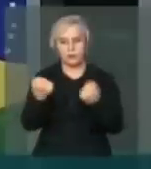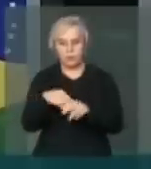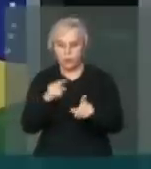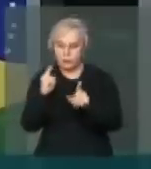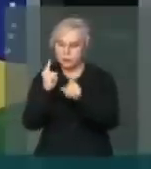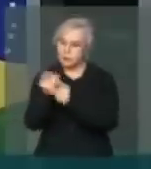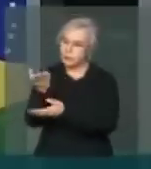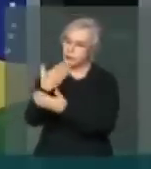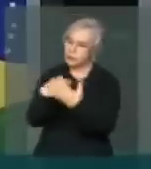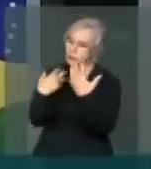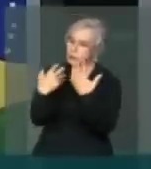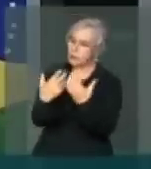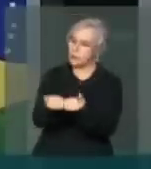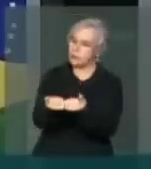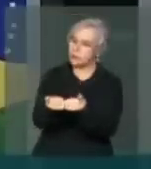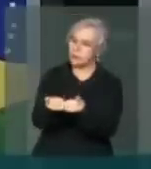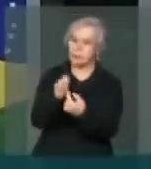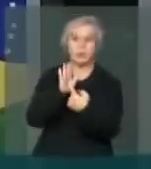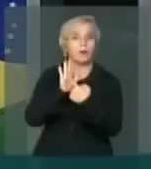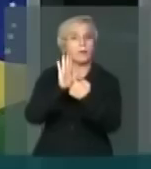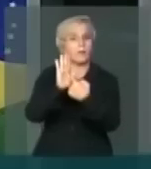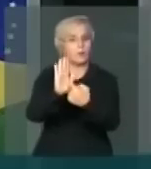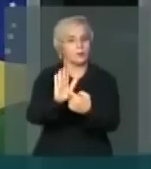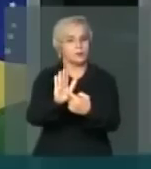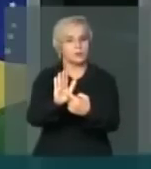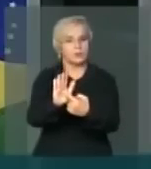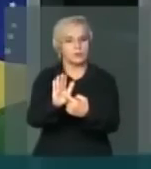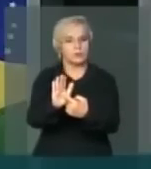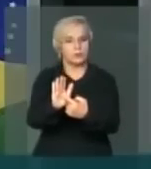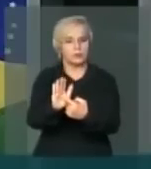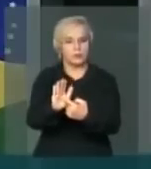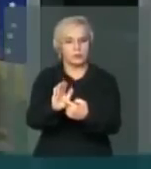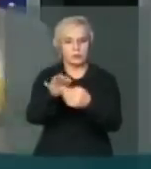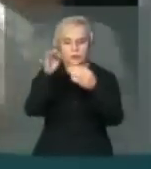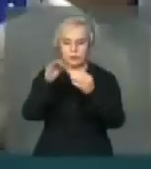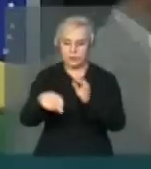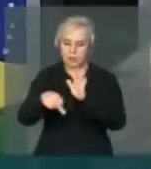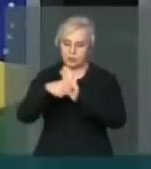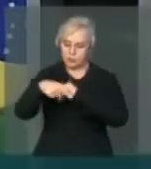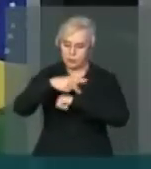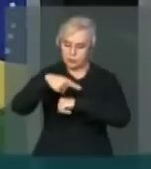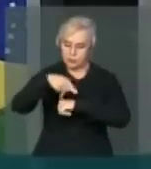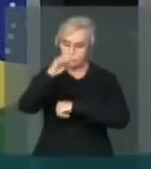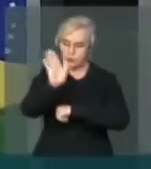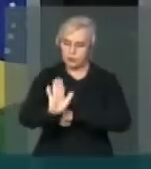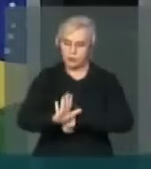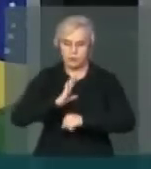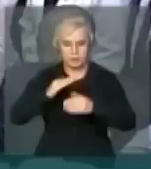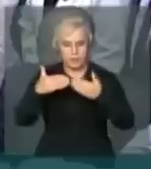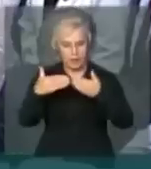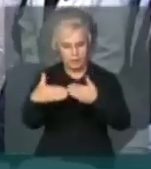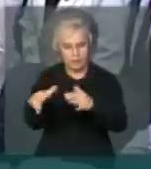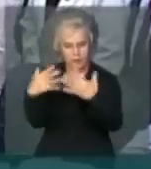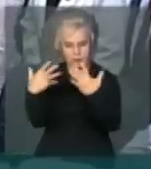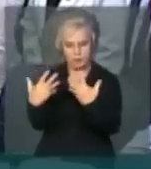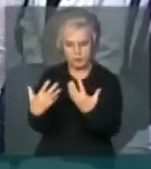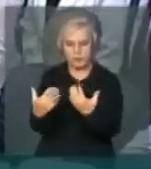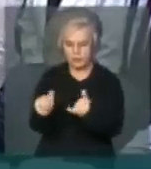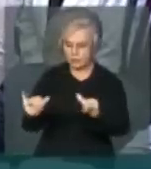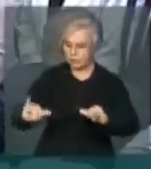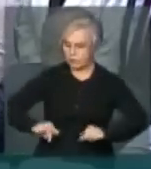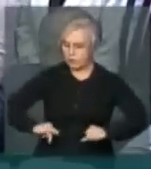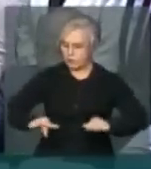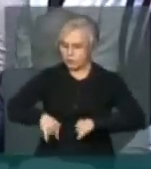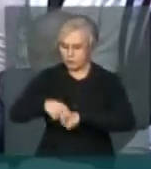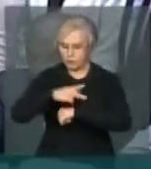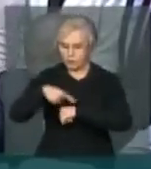-las como uma demonstração De que o país está aberto A ouvir o sofrimento Dos países